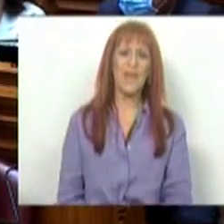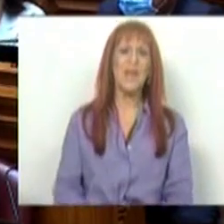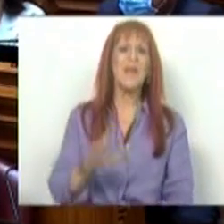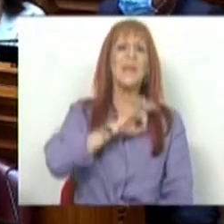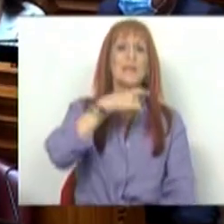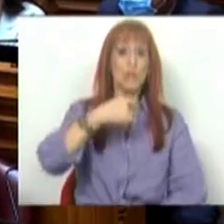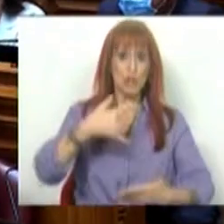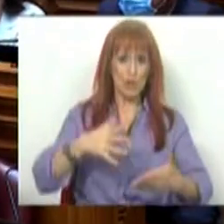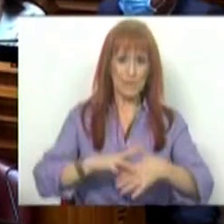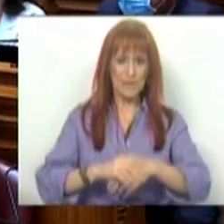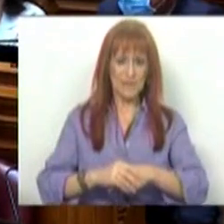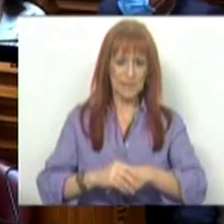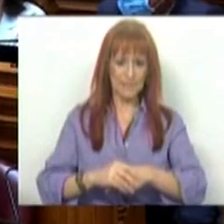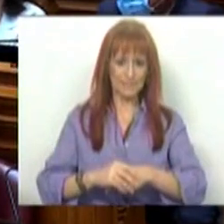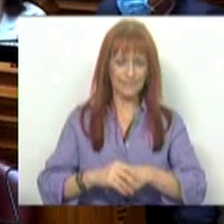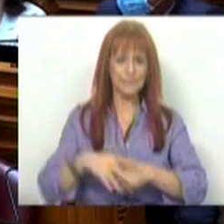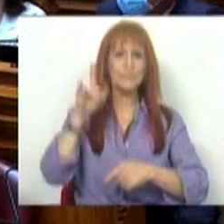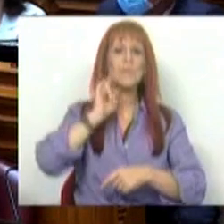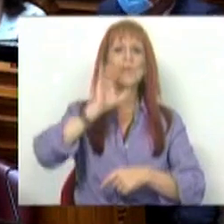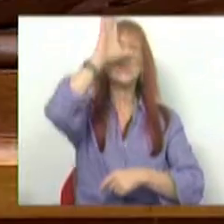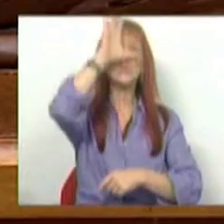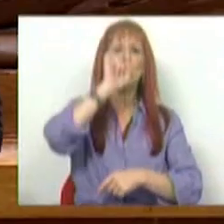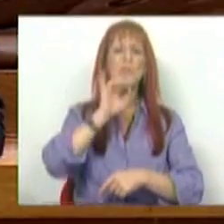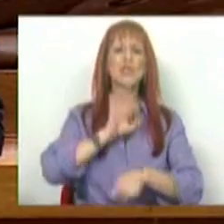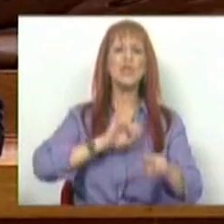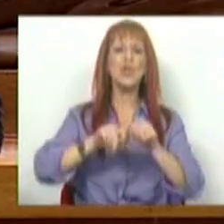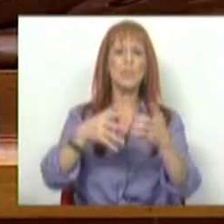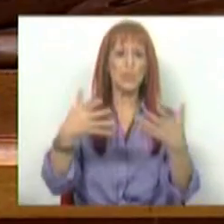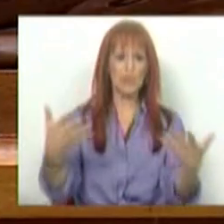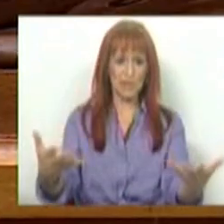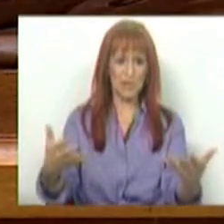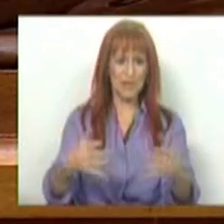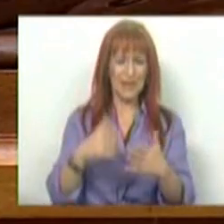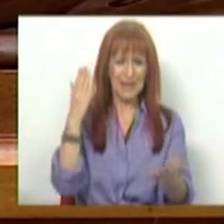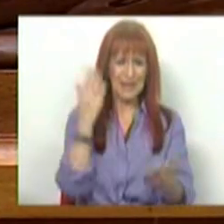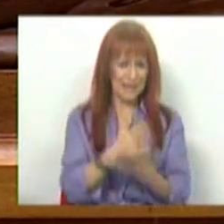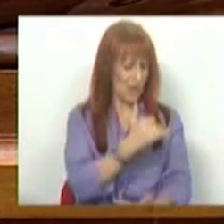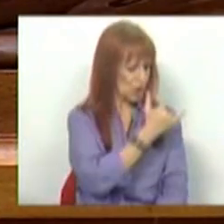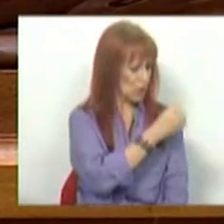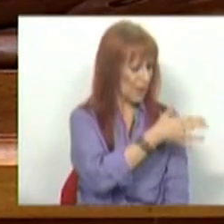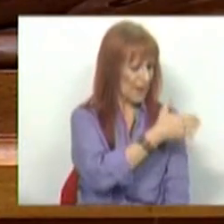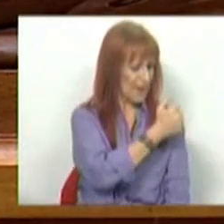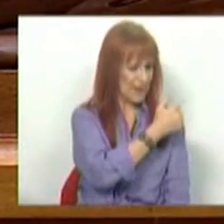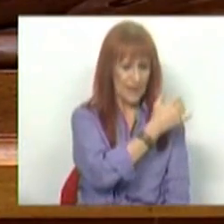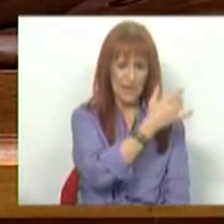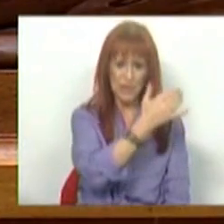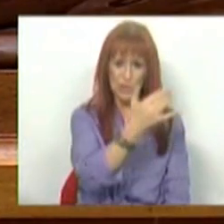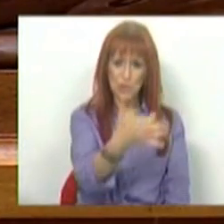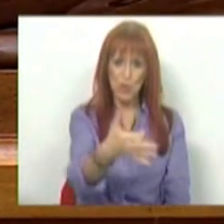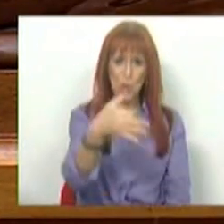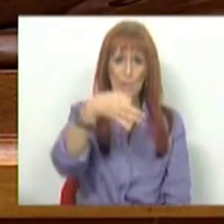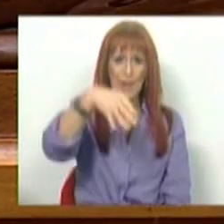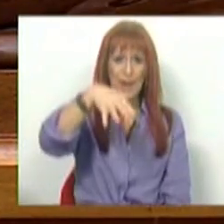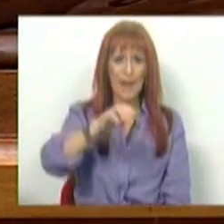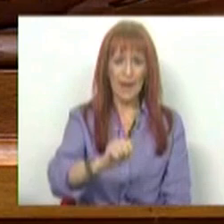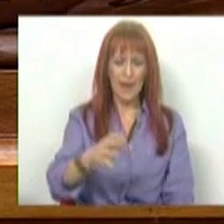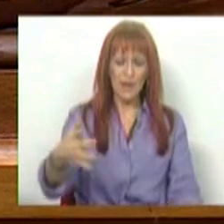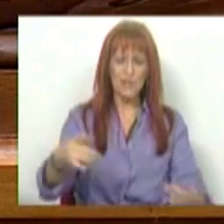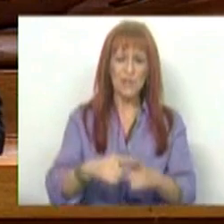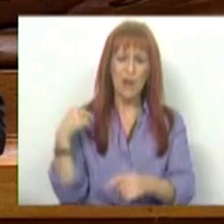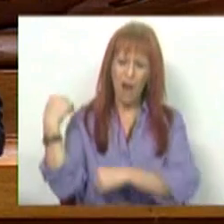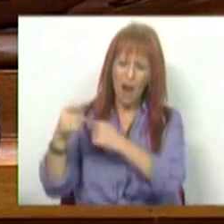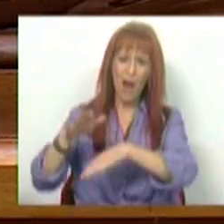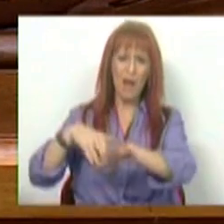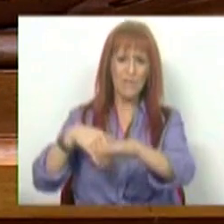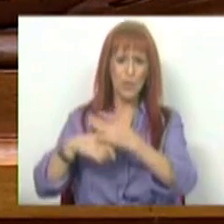Sr. Presidente, Sra. Ministra, Srs. Deputados, desde 2015 o Partido Socialista tem